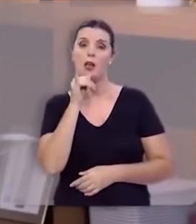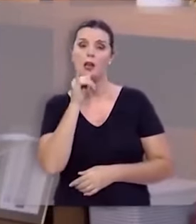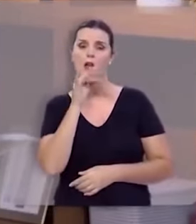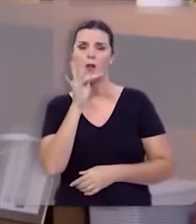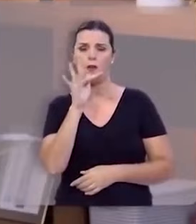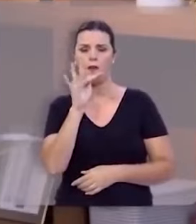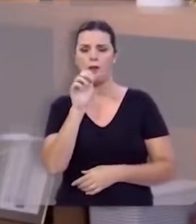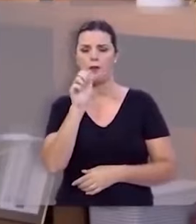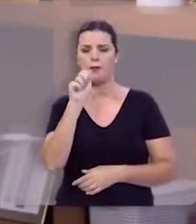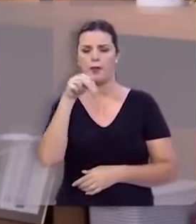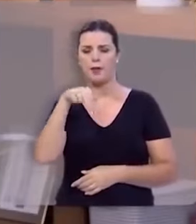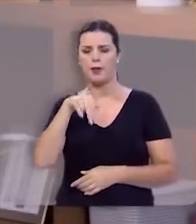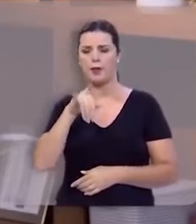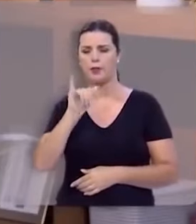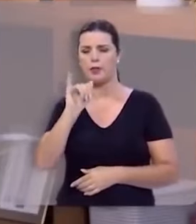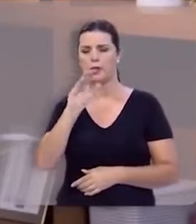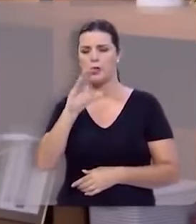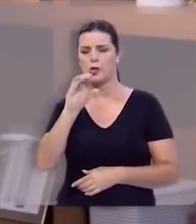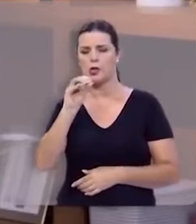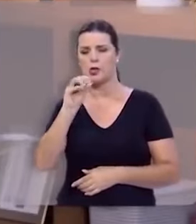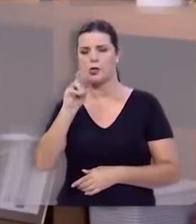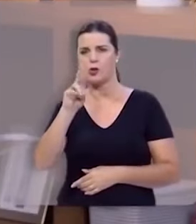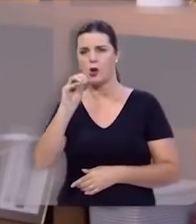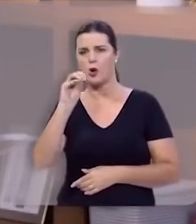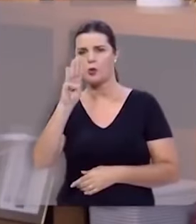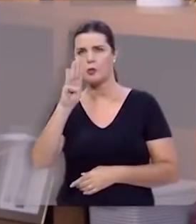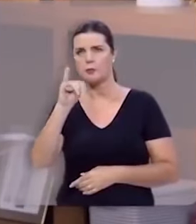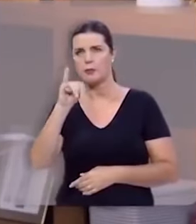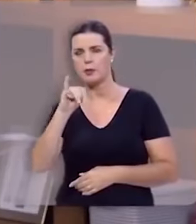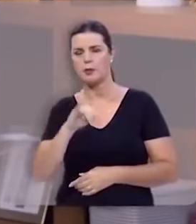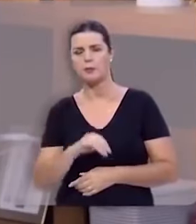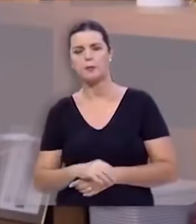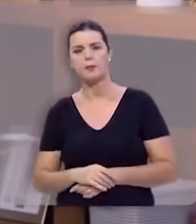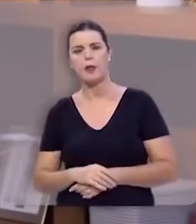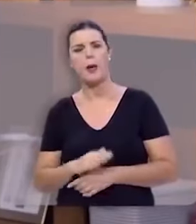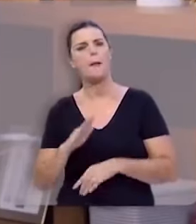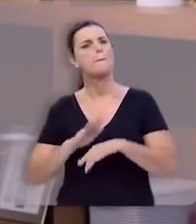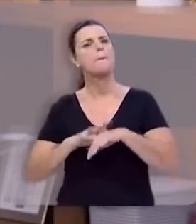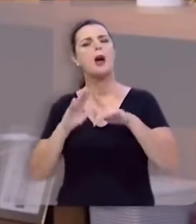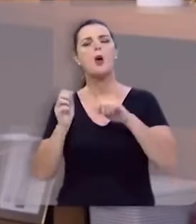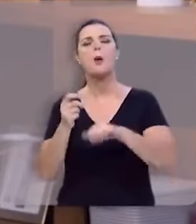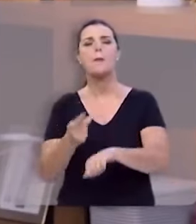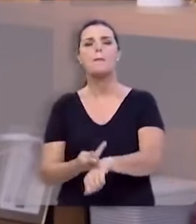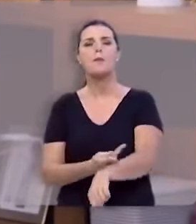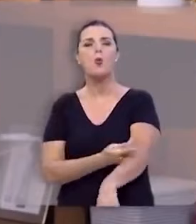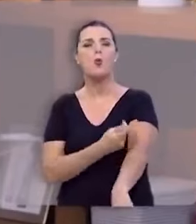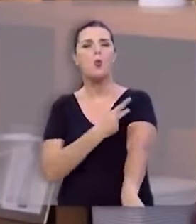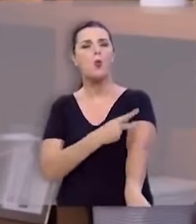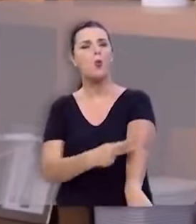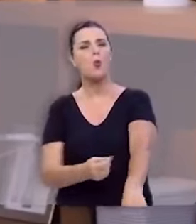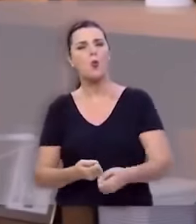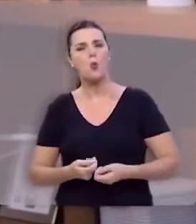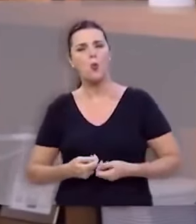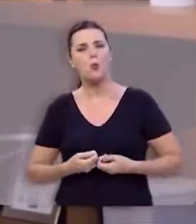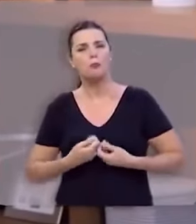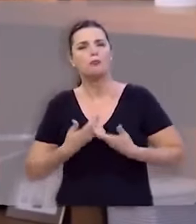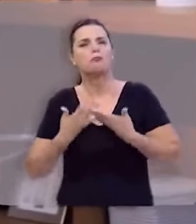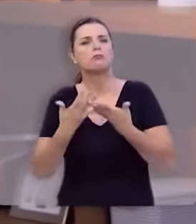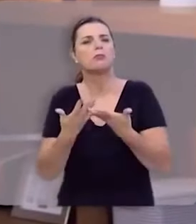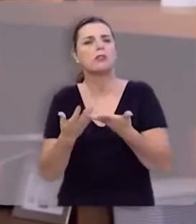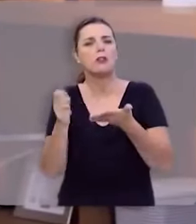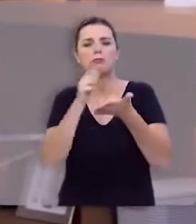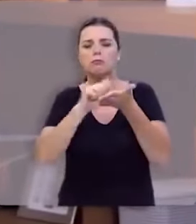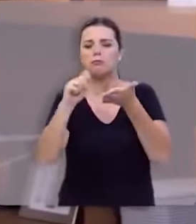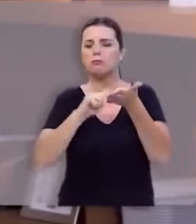Fanny Crosby o Fanny Crosby foi talvez a maior poetisa evangélica compositora